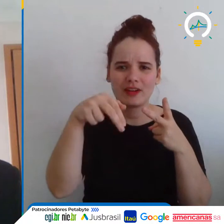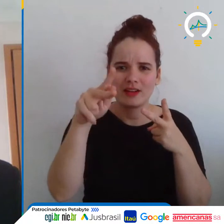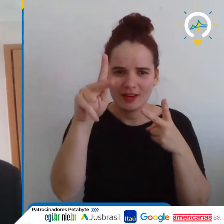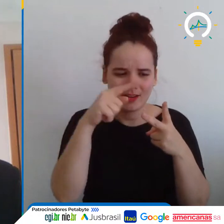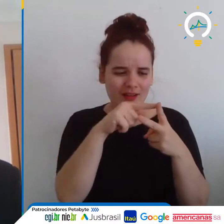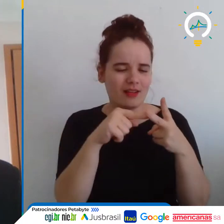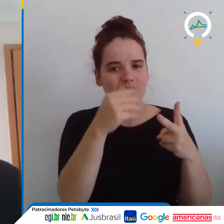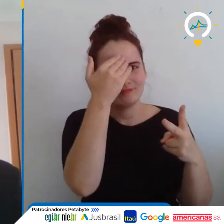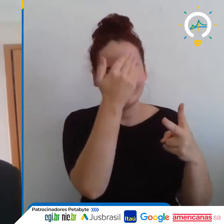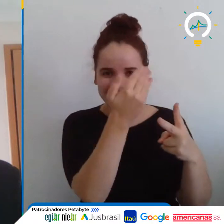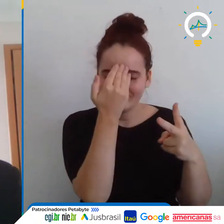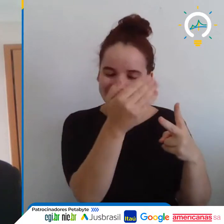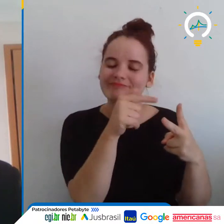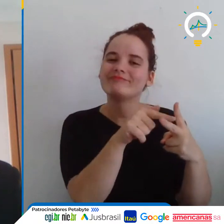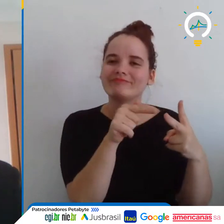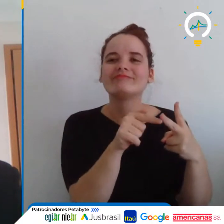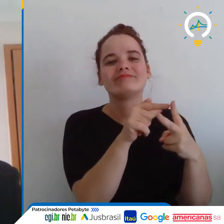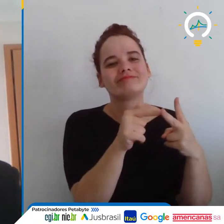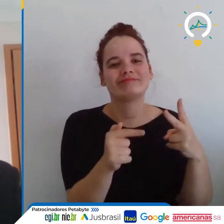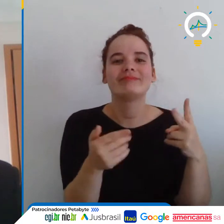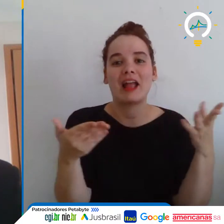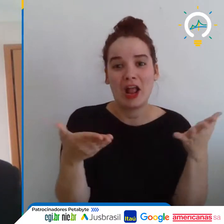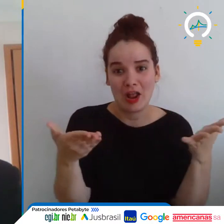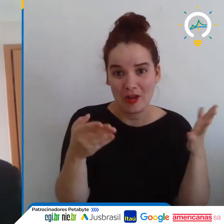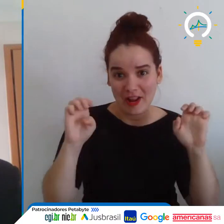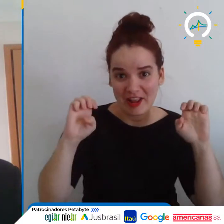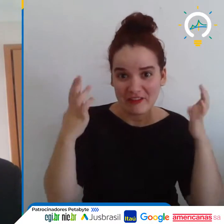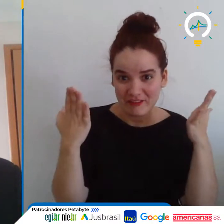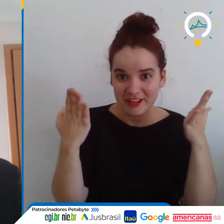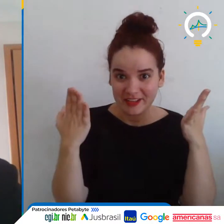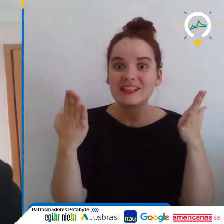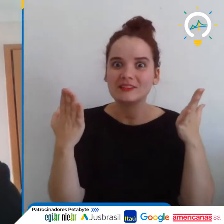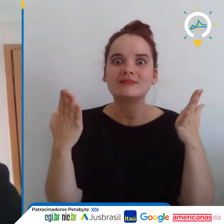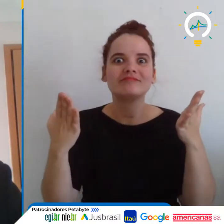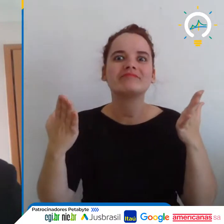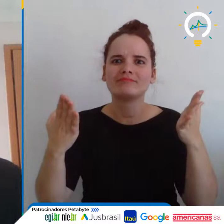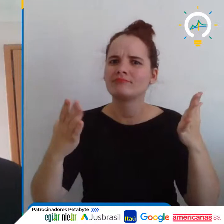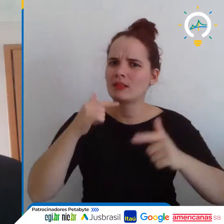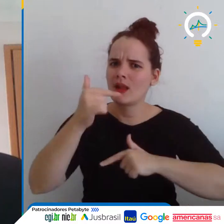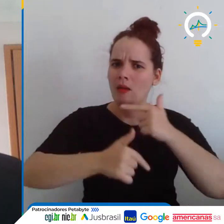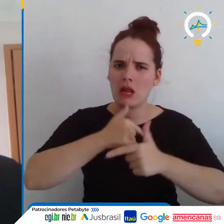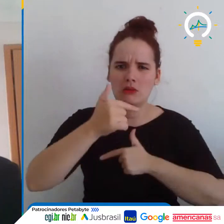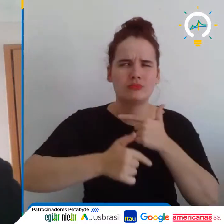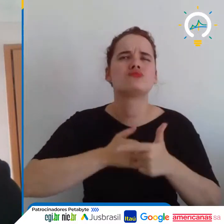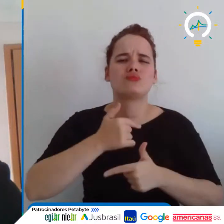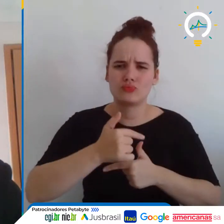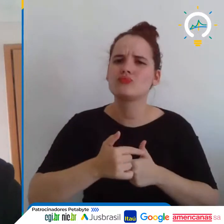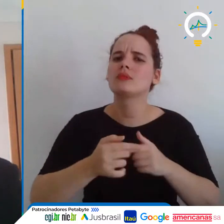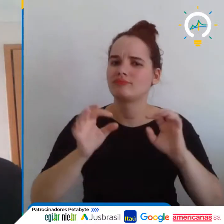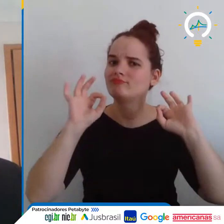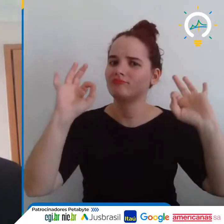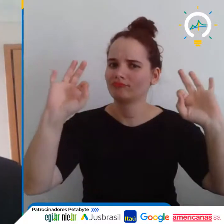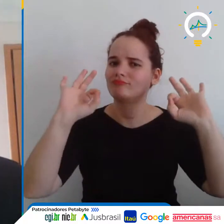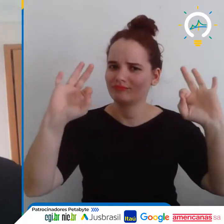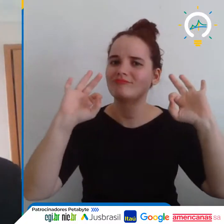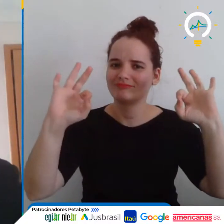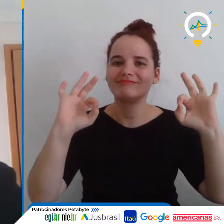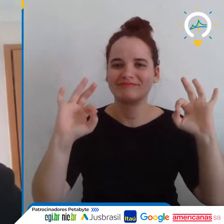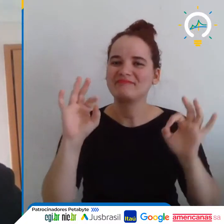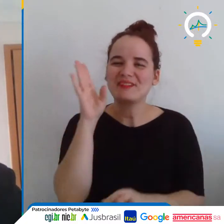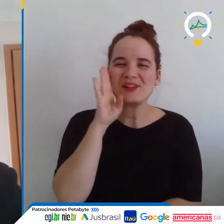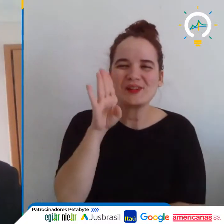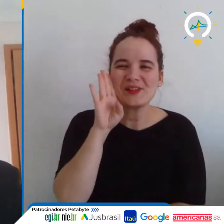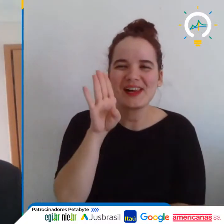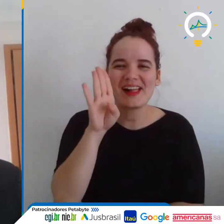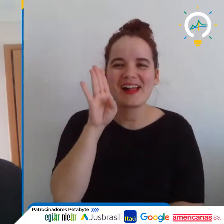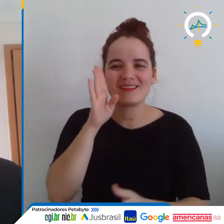do CSBC 2021, que tem feito um trabalho brilhante aí, né, e foi super bacana a